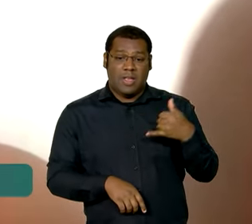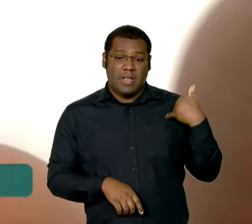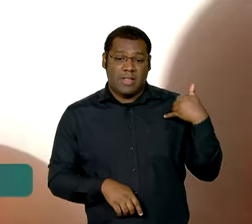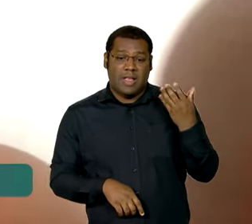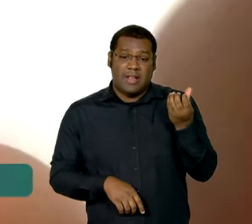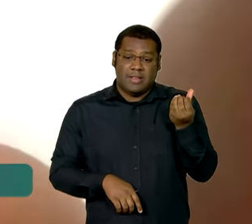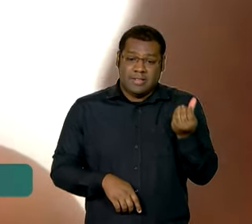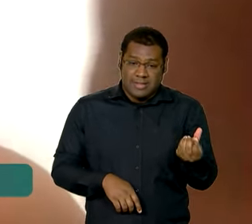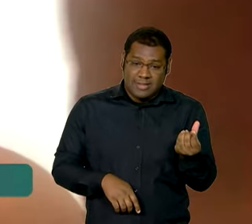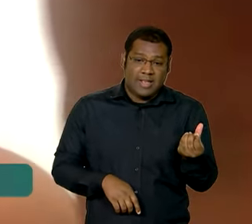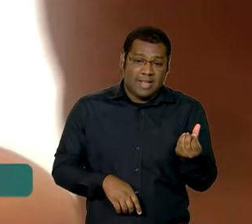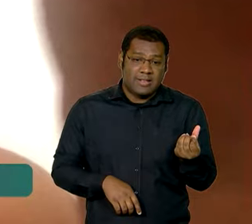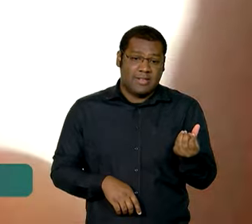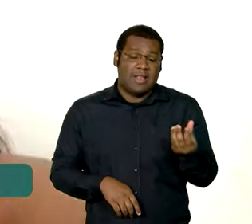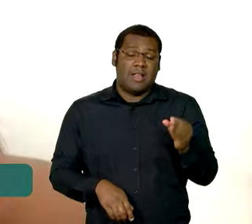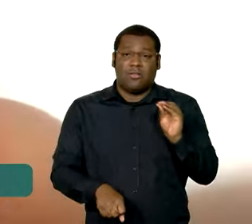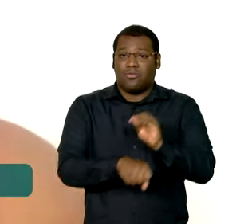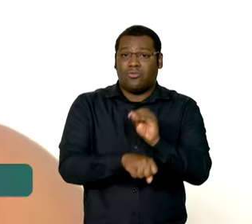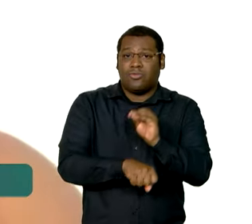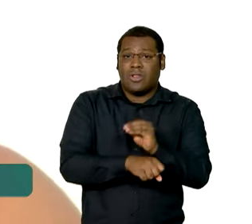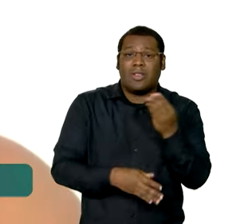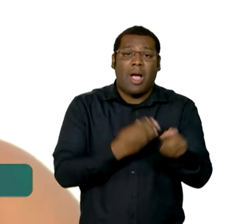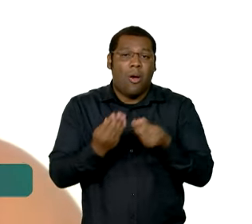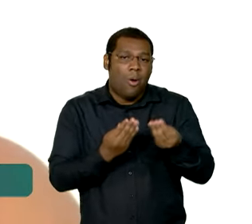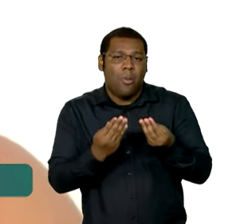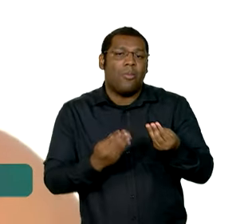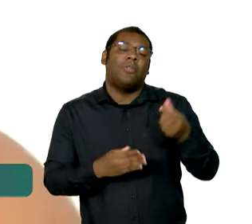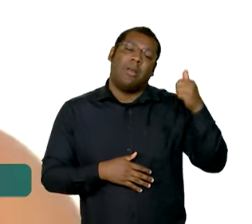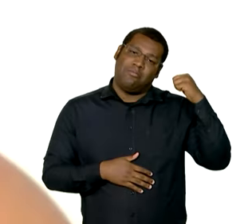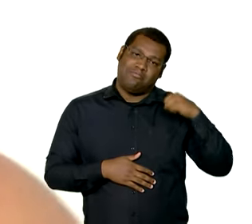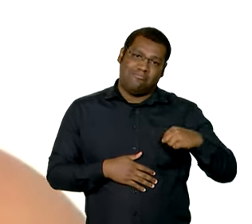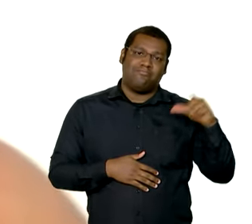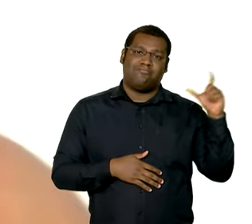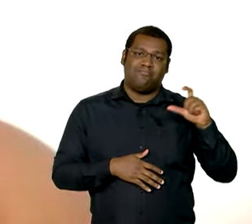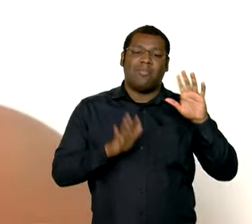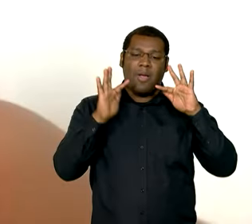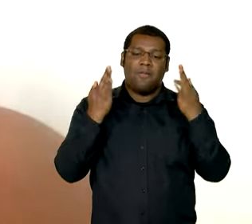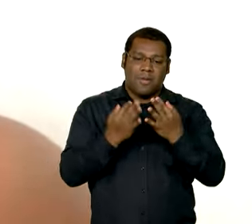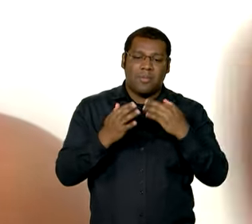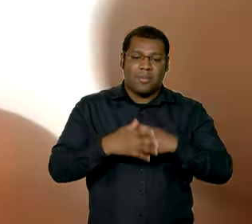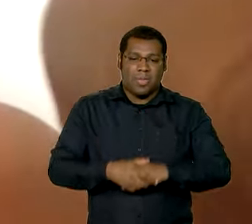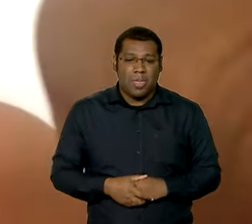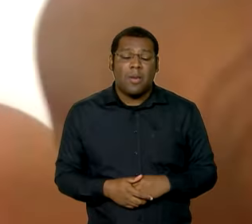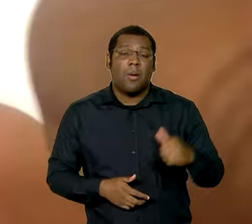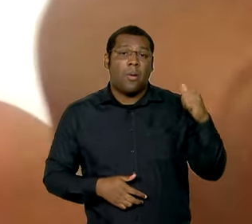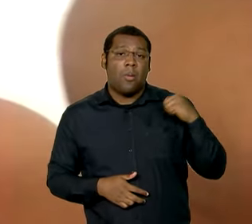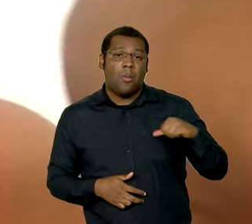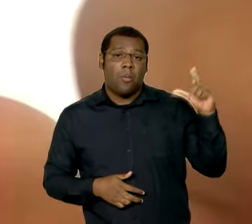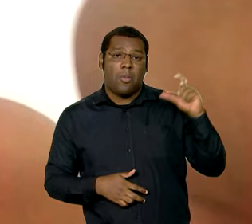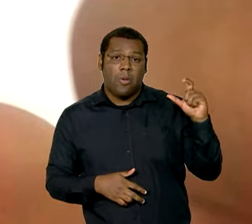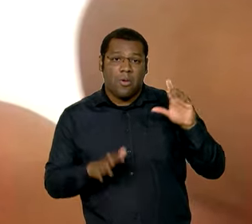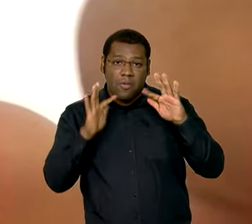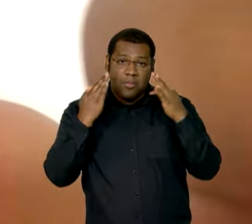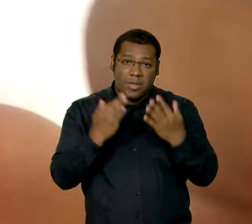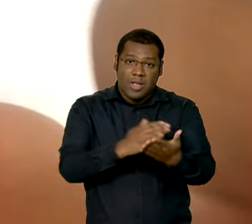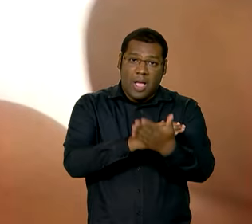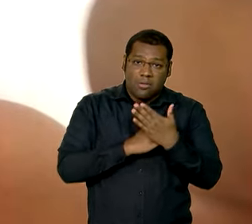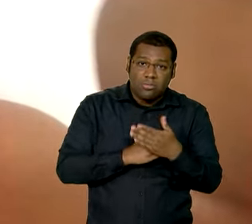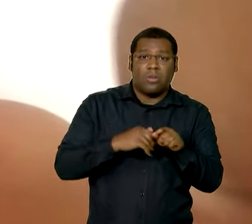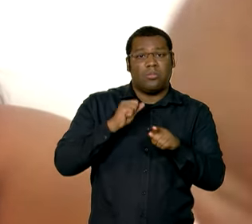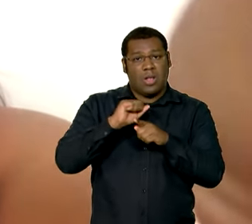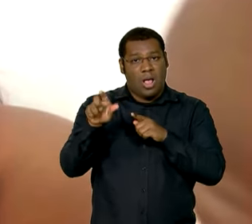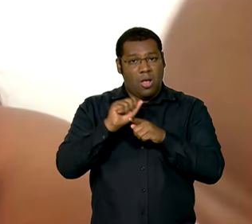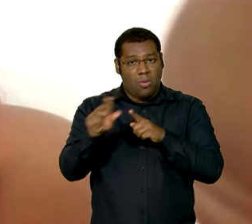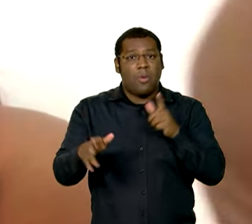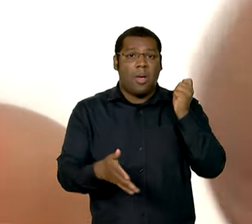Bolsa Família. E conseguiu. Eu busquei o auxílio por conta do filho que tem aluguel, tem conta,